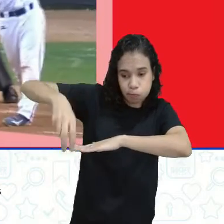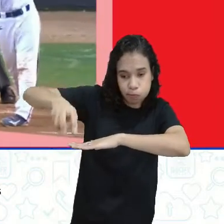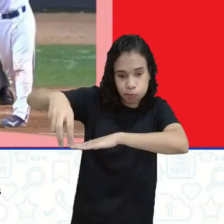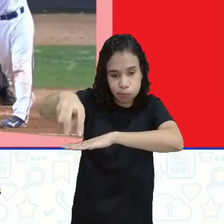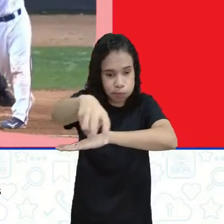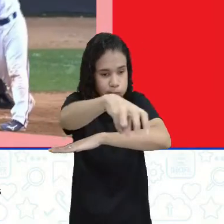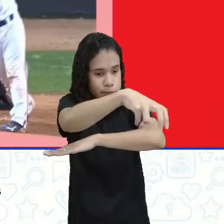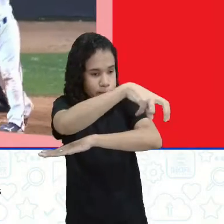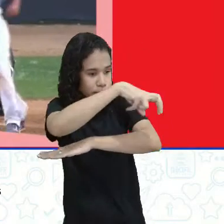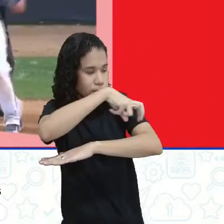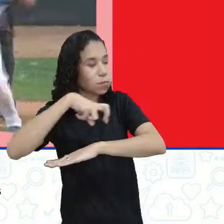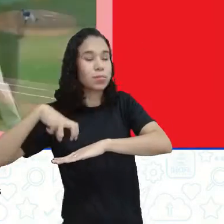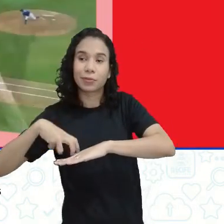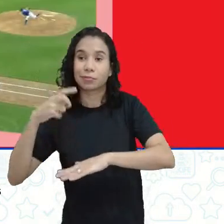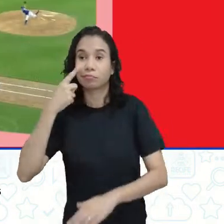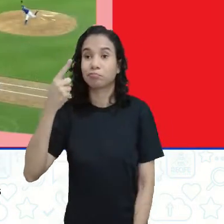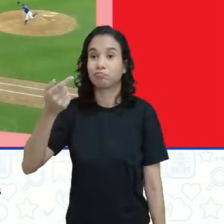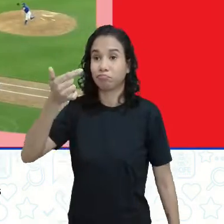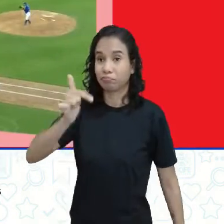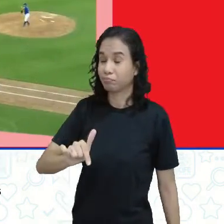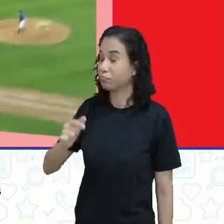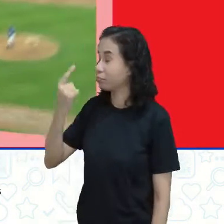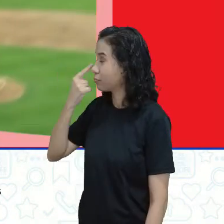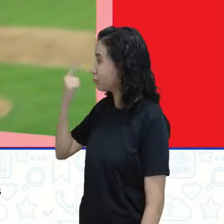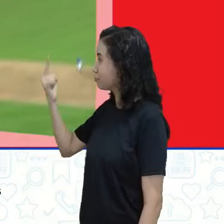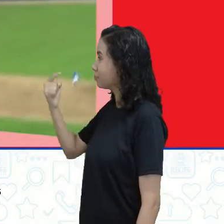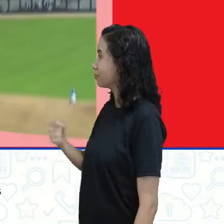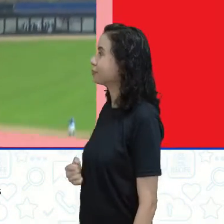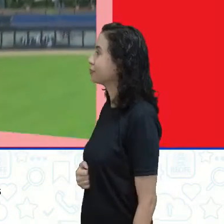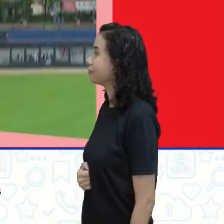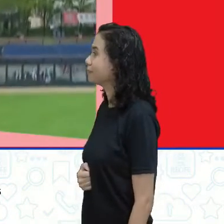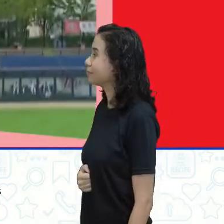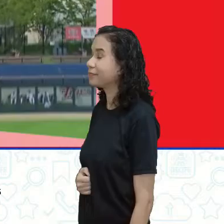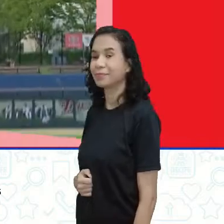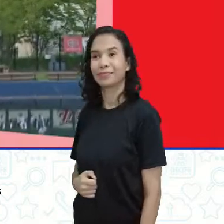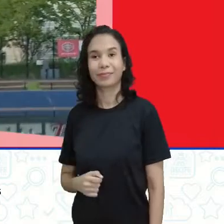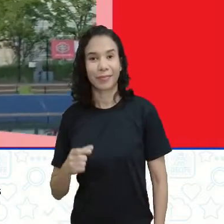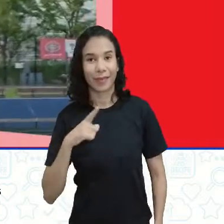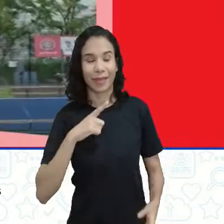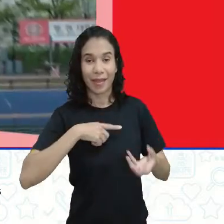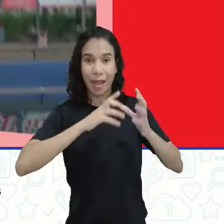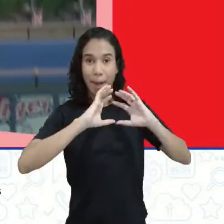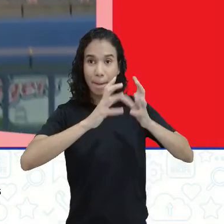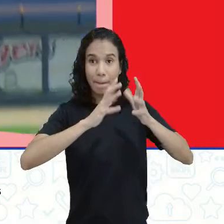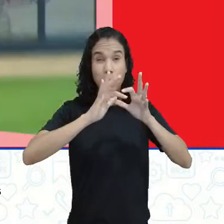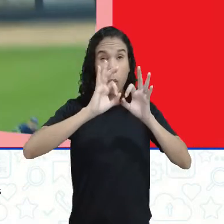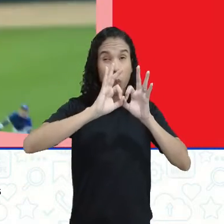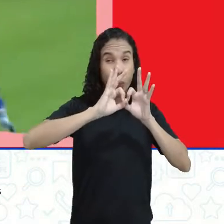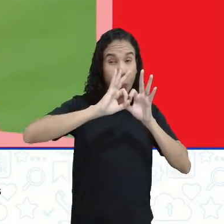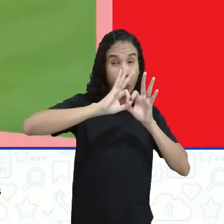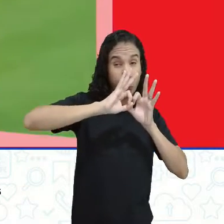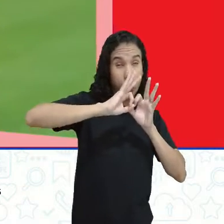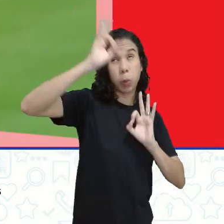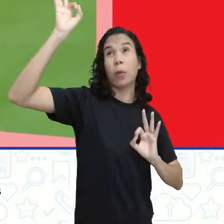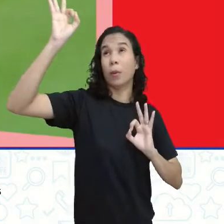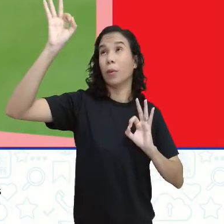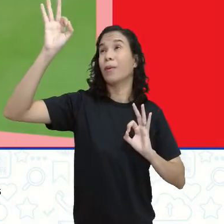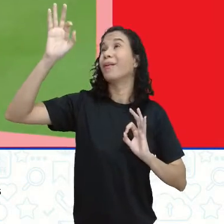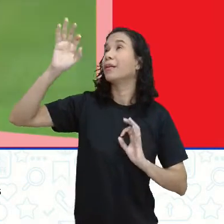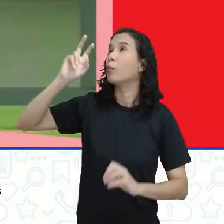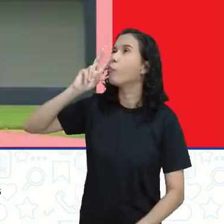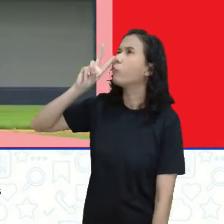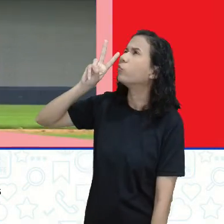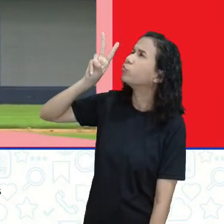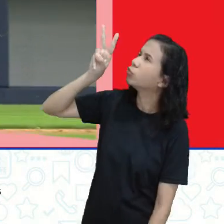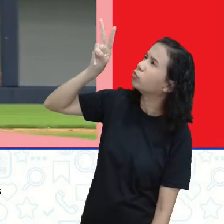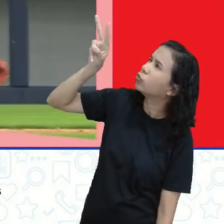pontos. Olha aí de novo. Olho no lance. Ó, a bola foi lá. Longe.